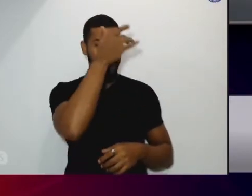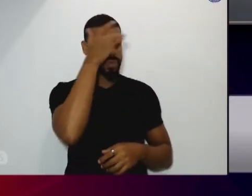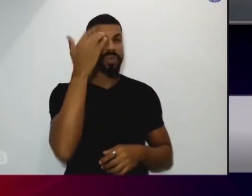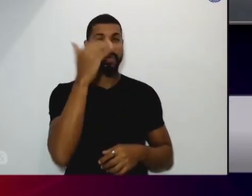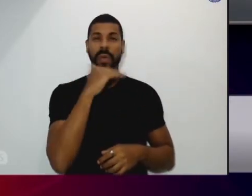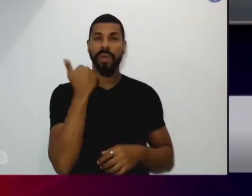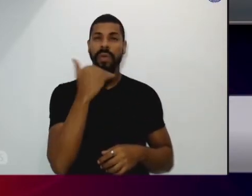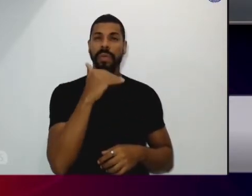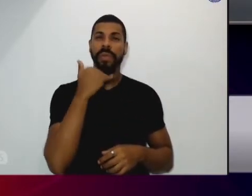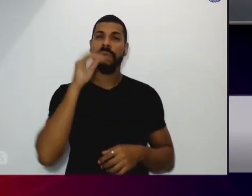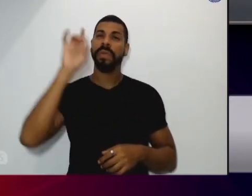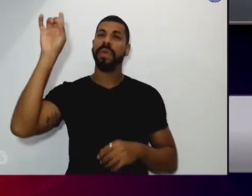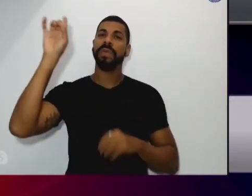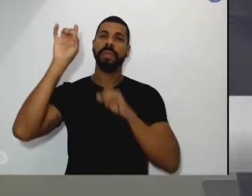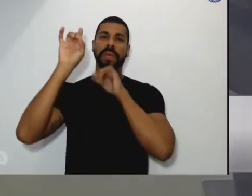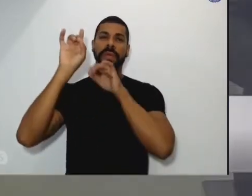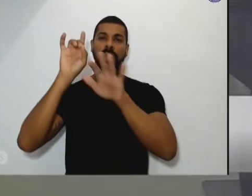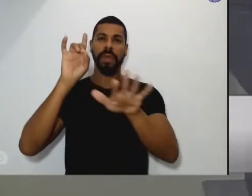abençoe